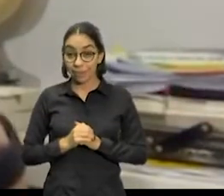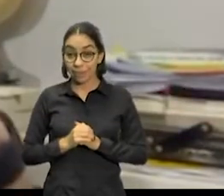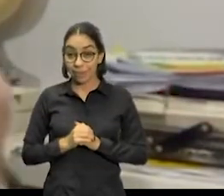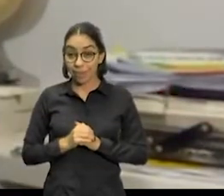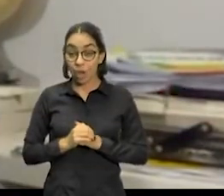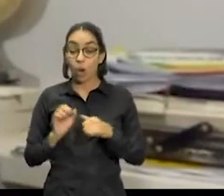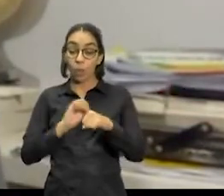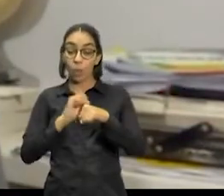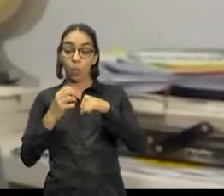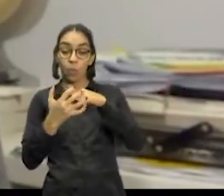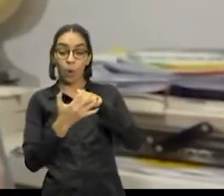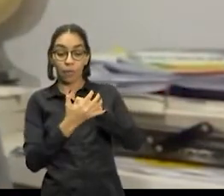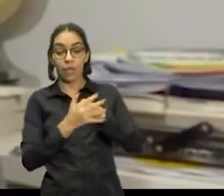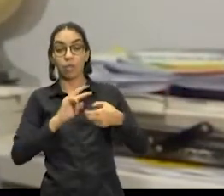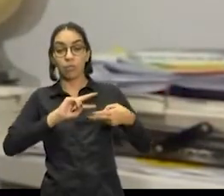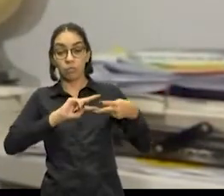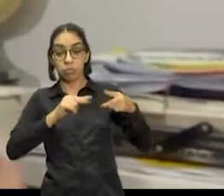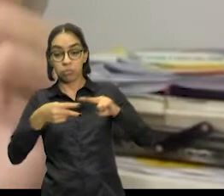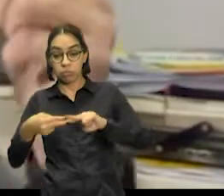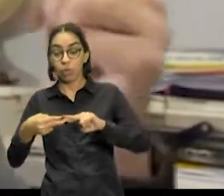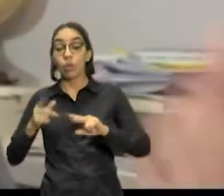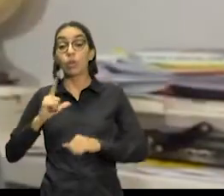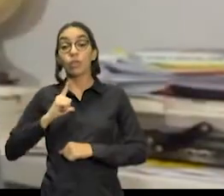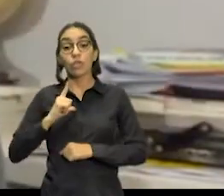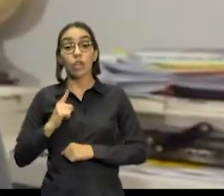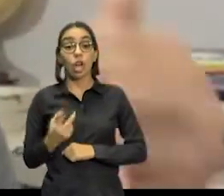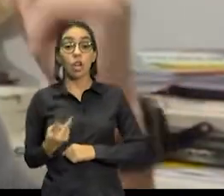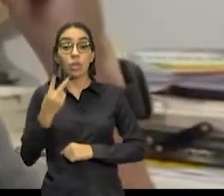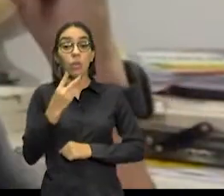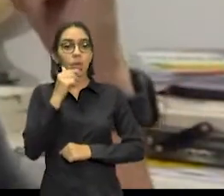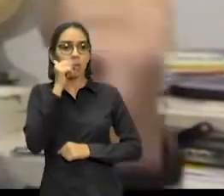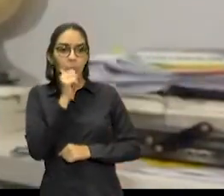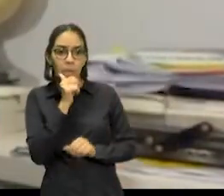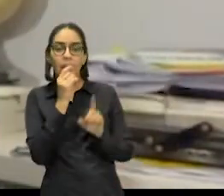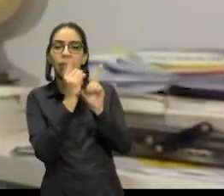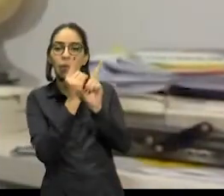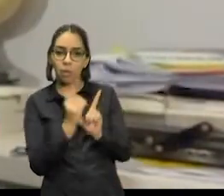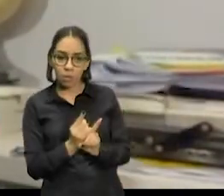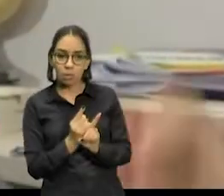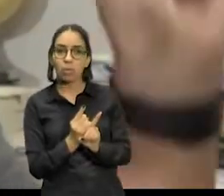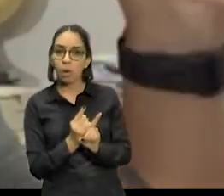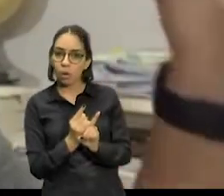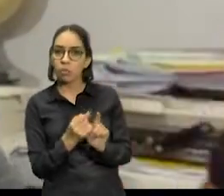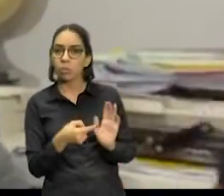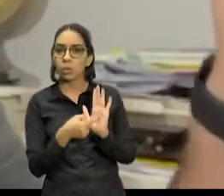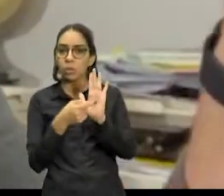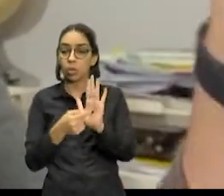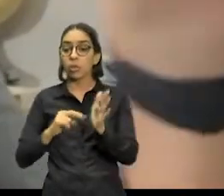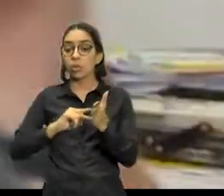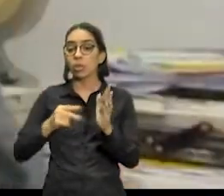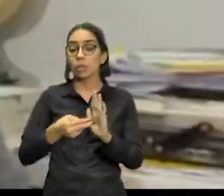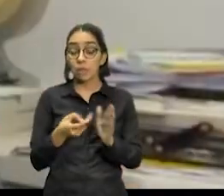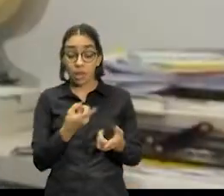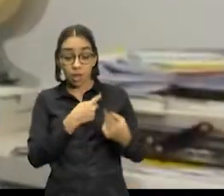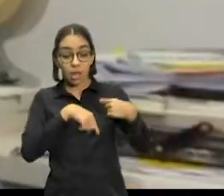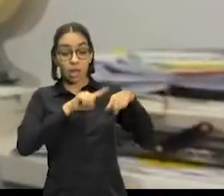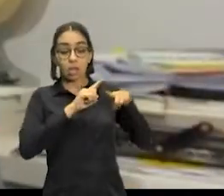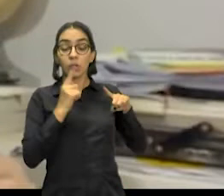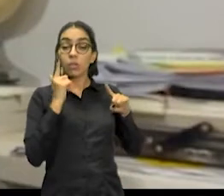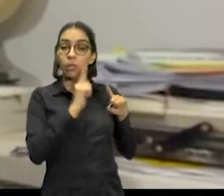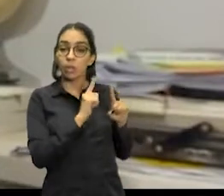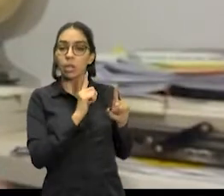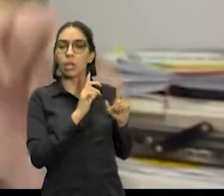de gerações distintas. Ou seja, nós somos fortes porque houve mulheres fortes no passado que sequenciaram, digamos assim,